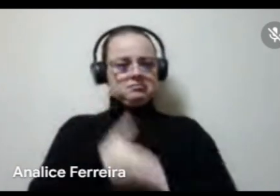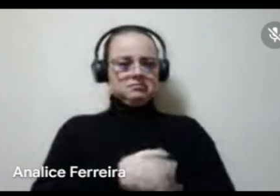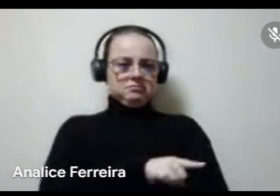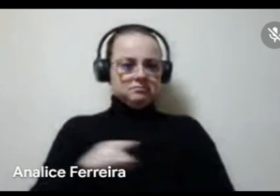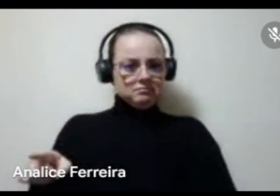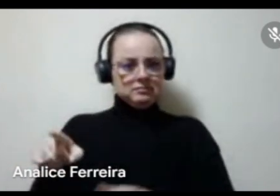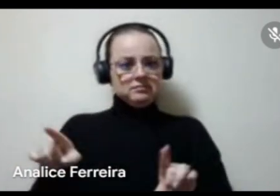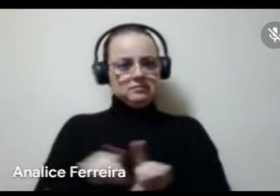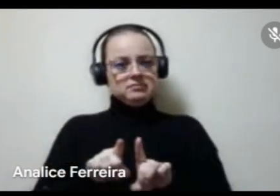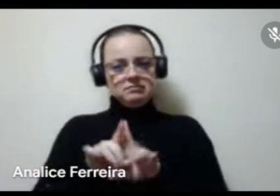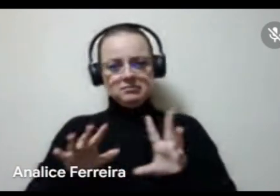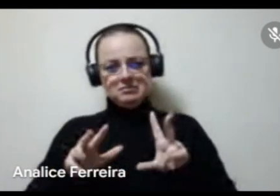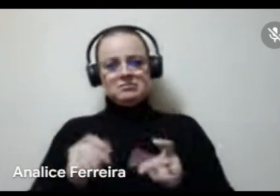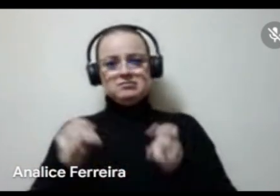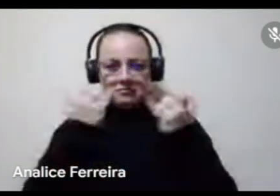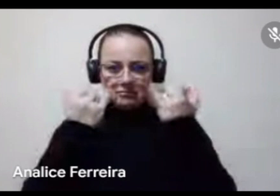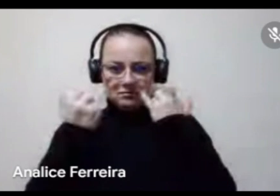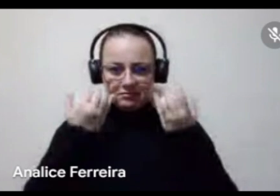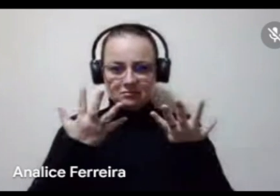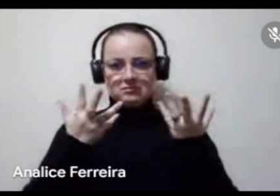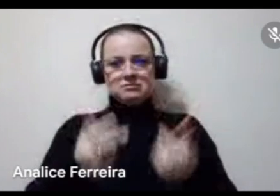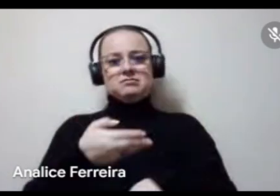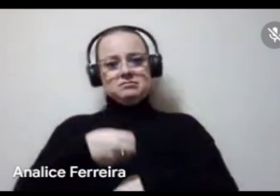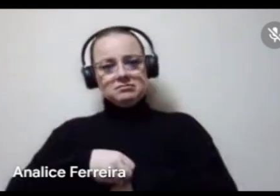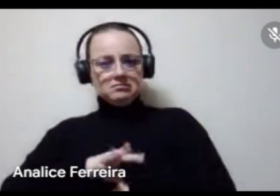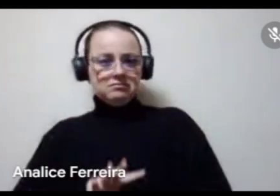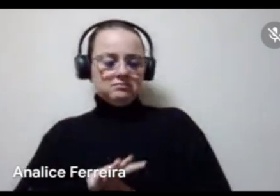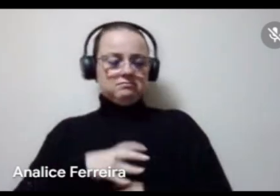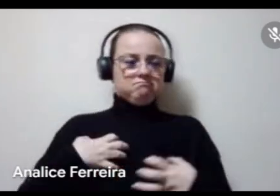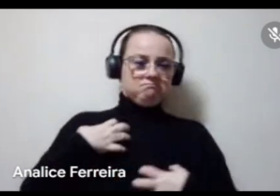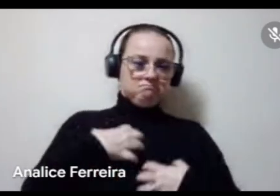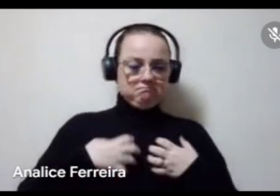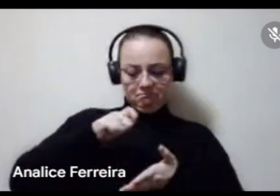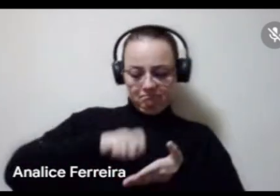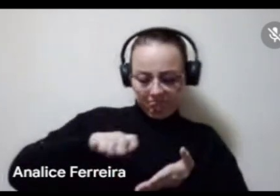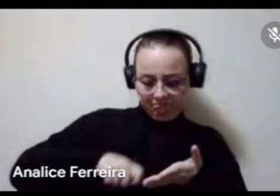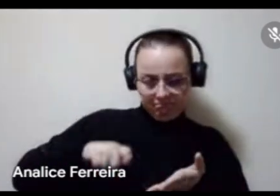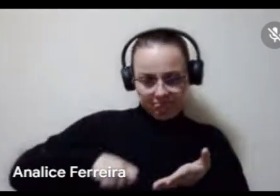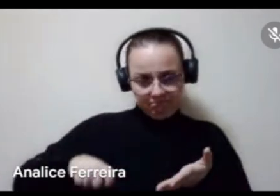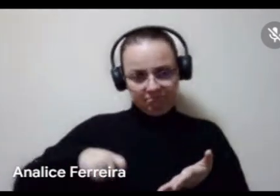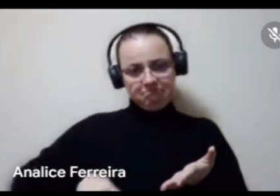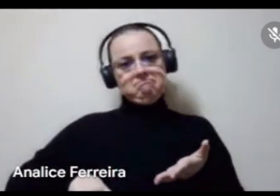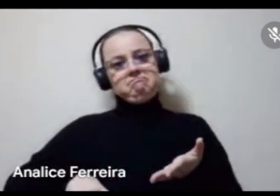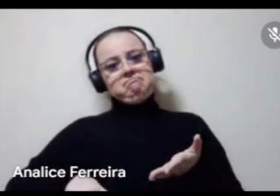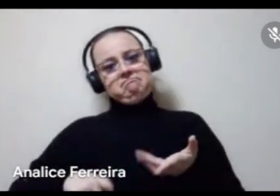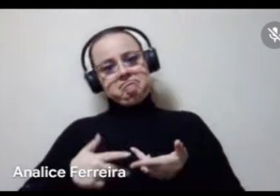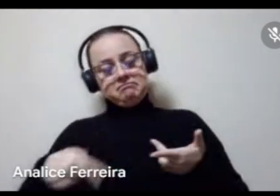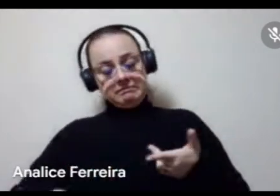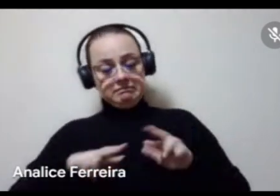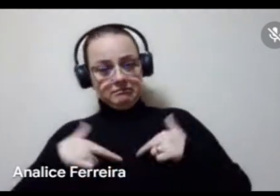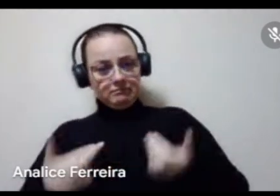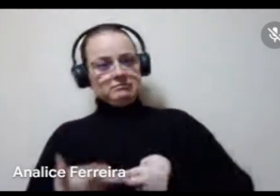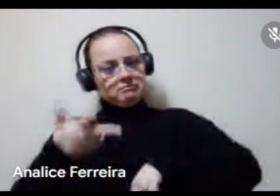todas as informações, todas as sugestões, os anseios foram anotados aqui, né, lembrar que essa reunião ela está sendo